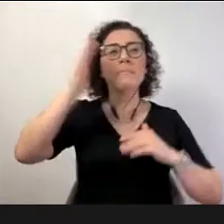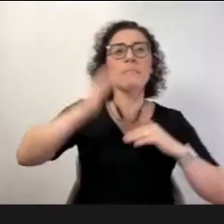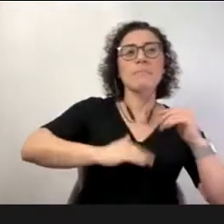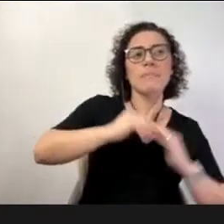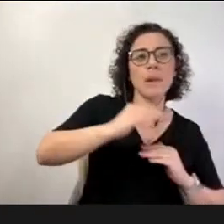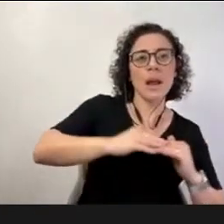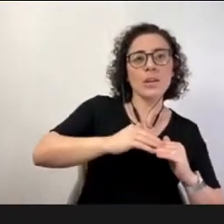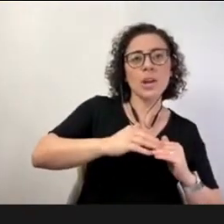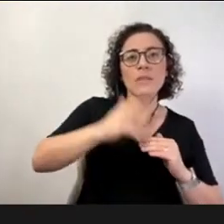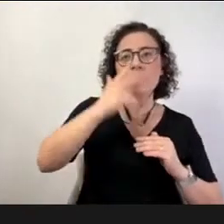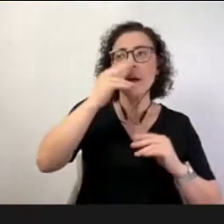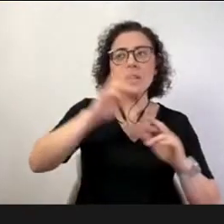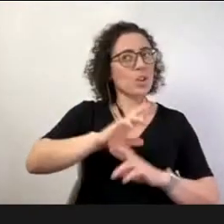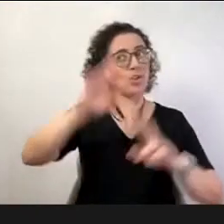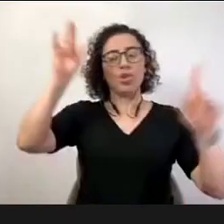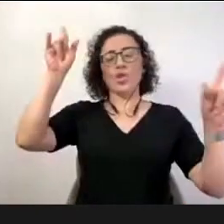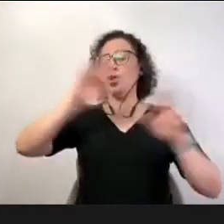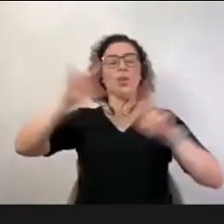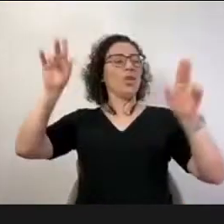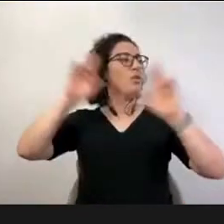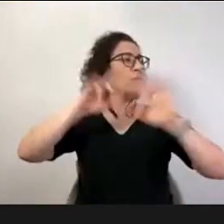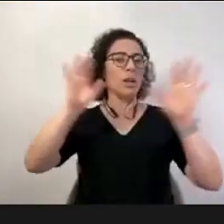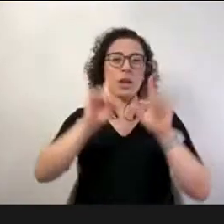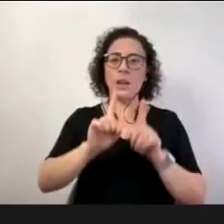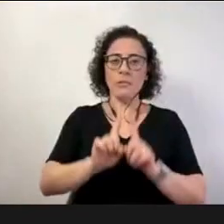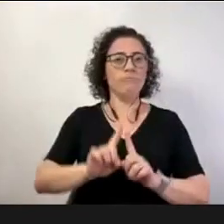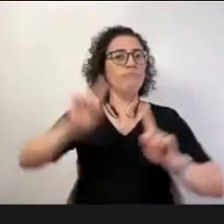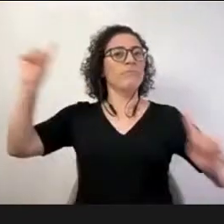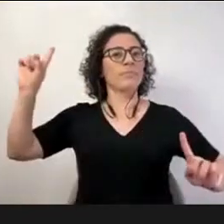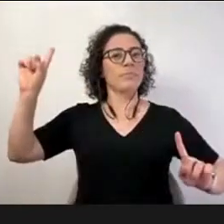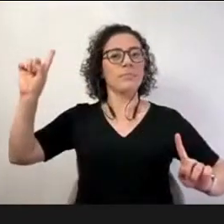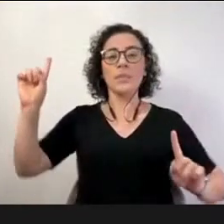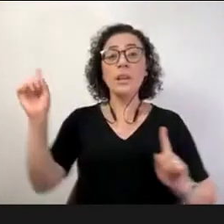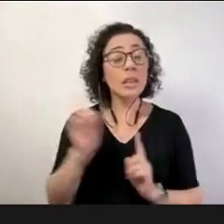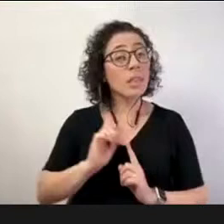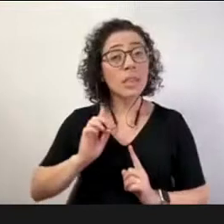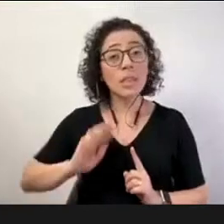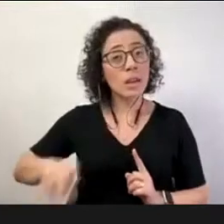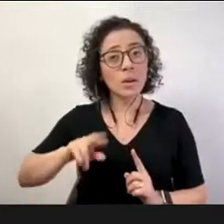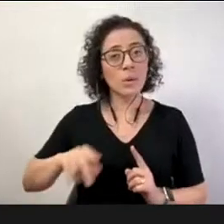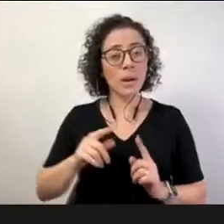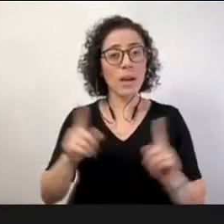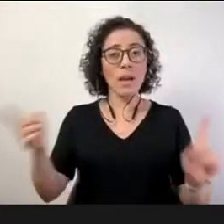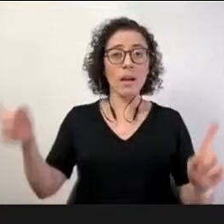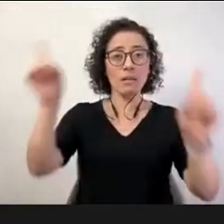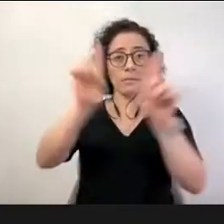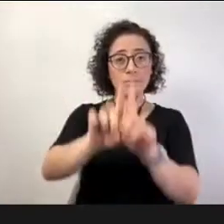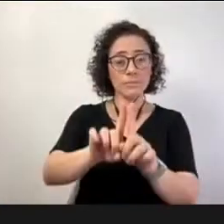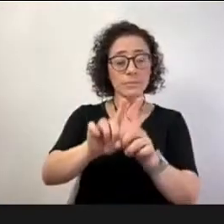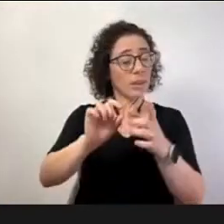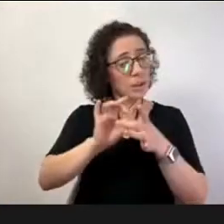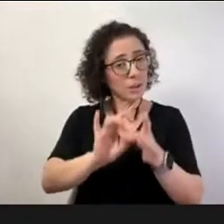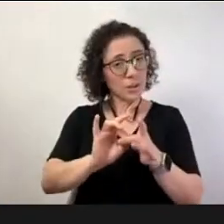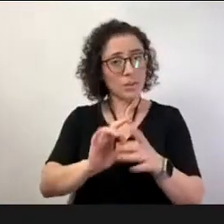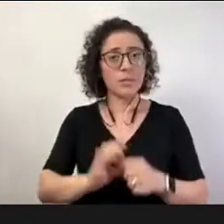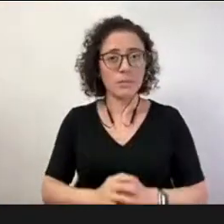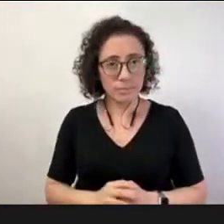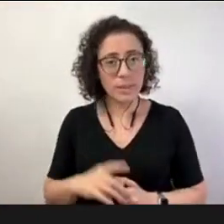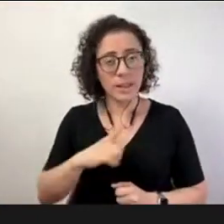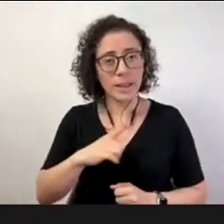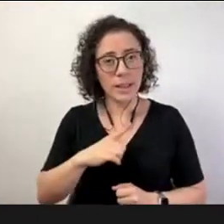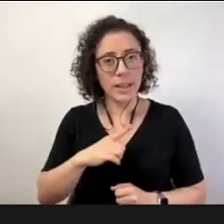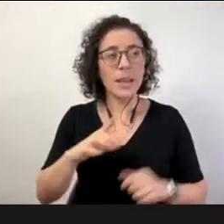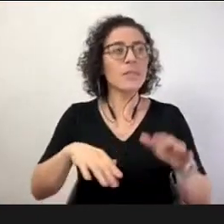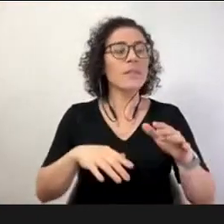na formação dos professores nós conseguirmos fazer esta junção e de certa maneira a pessoa olhar para qualquer coisa prática e dizer